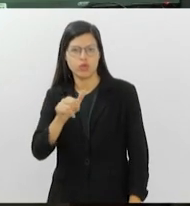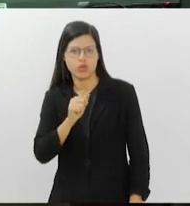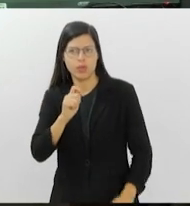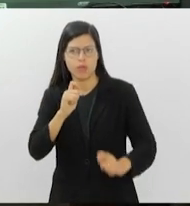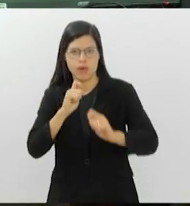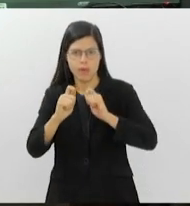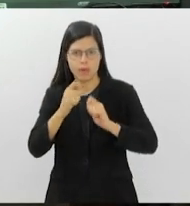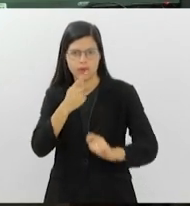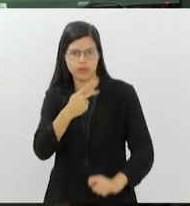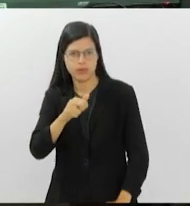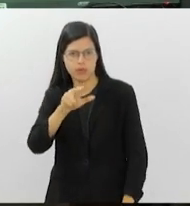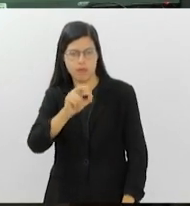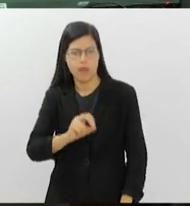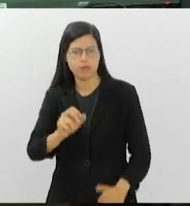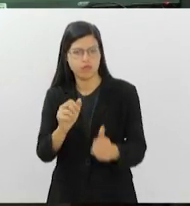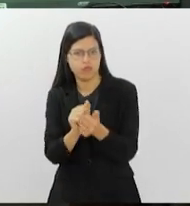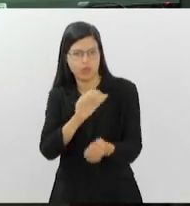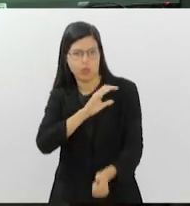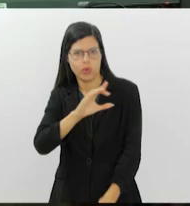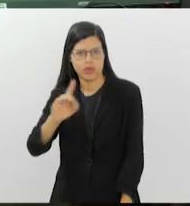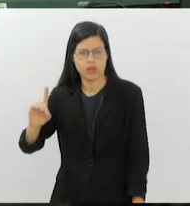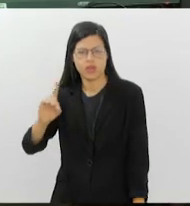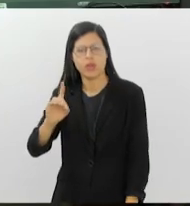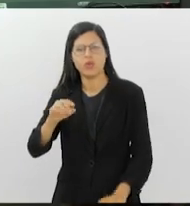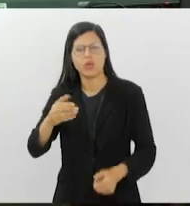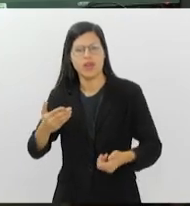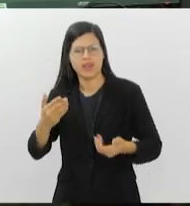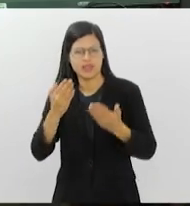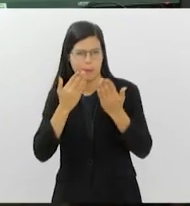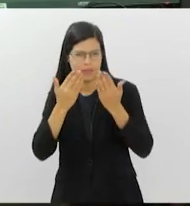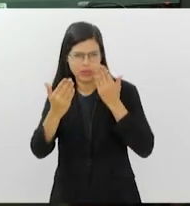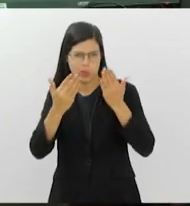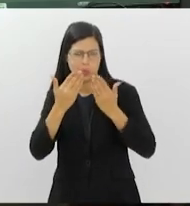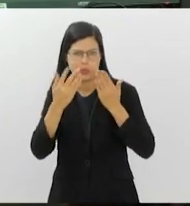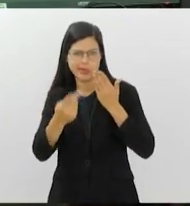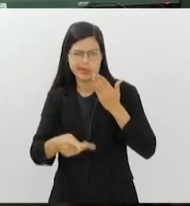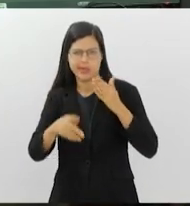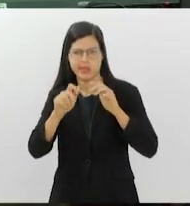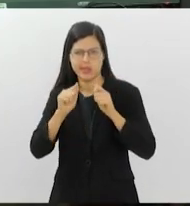que está com a coordenadora do Serviço de Psicologia da Alerj. Bom Dia, PV.